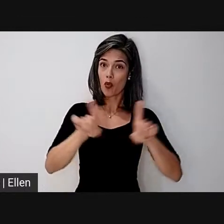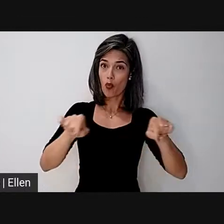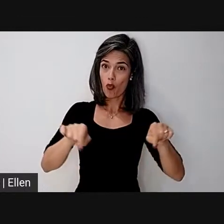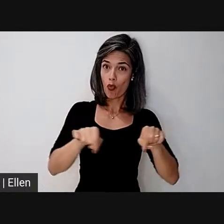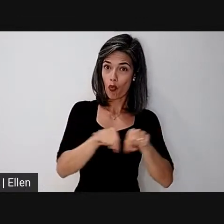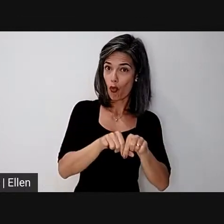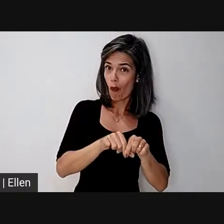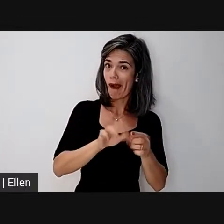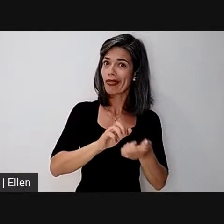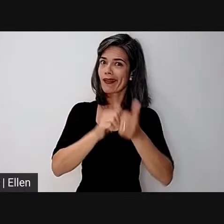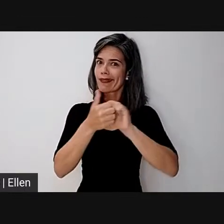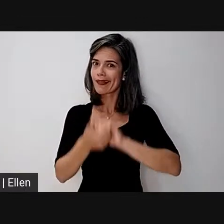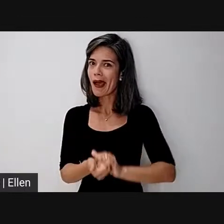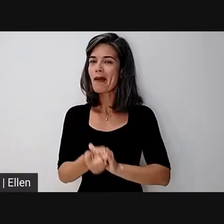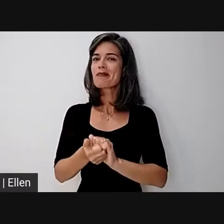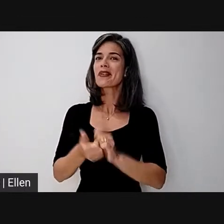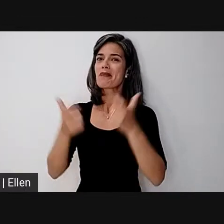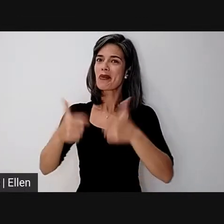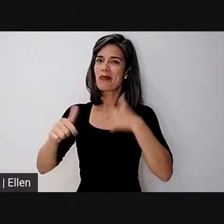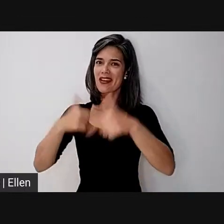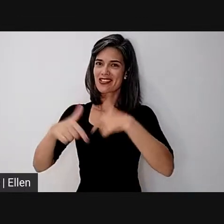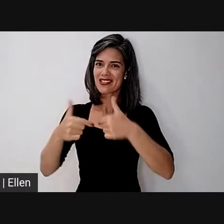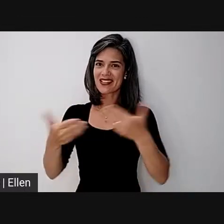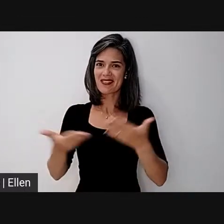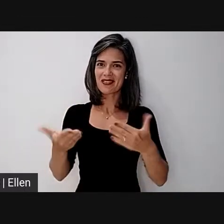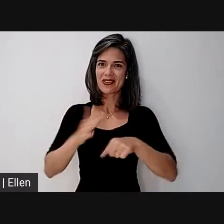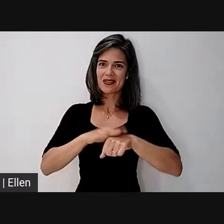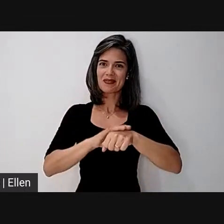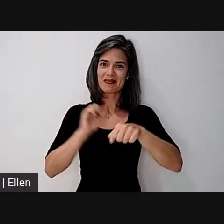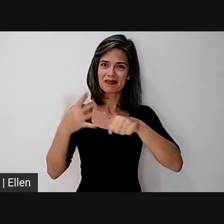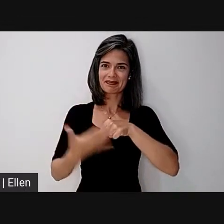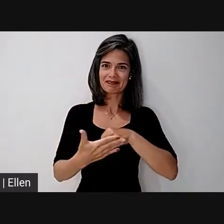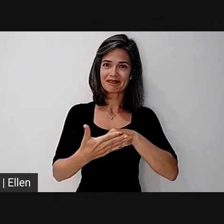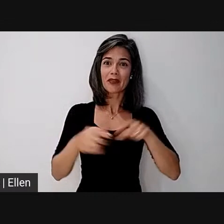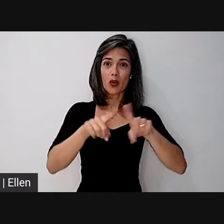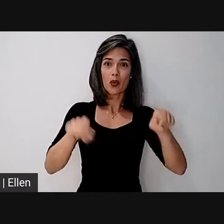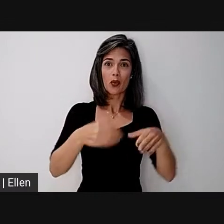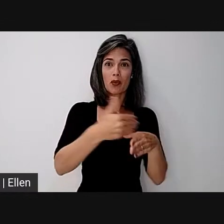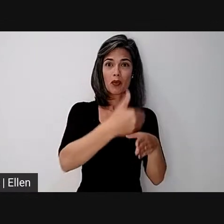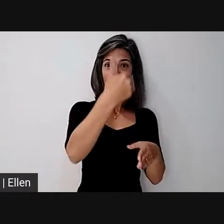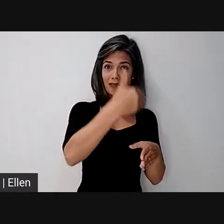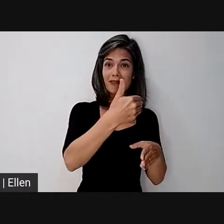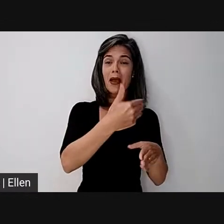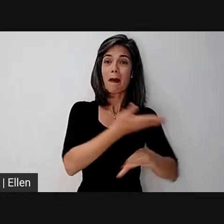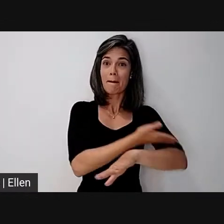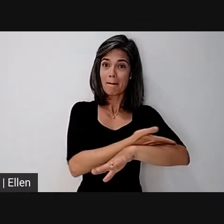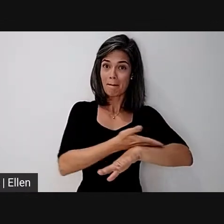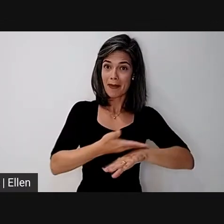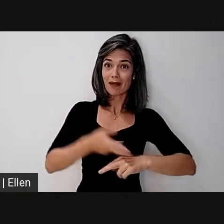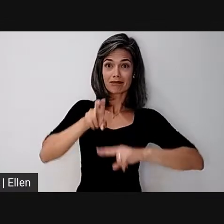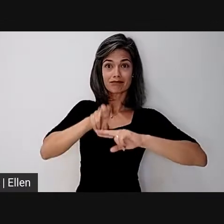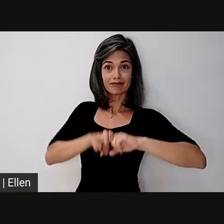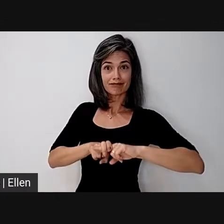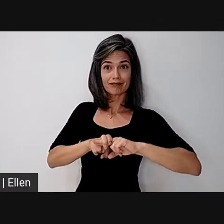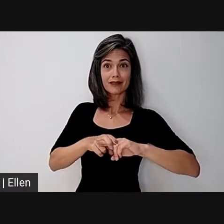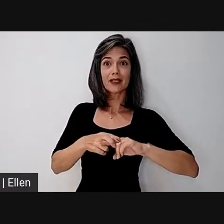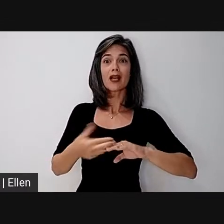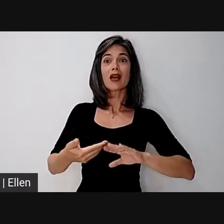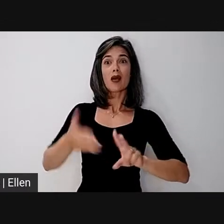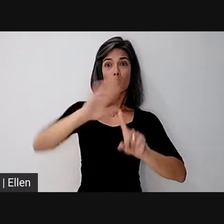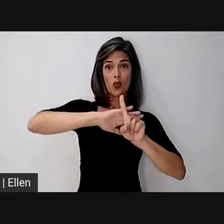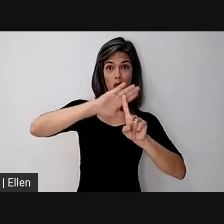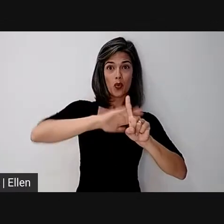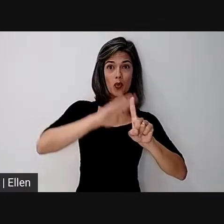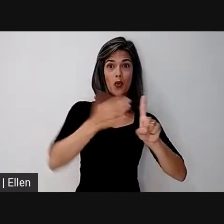como um escritório durante a pandemia, que tem paredes brancas e sentada em uma cadeira de escritório. Atrás de mim há uma porta fechada e um guarda